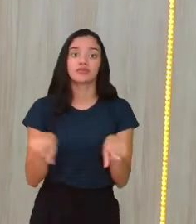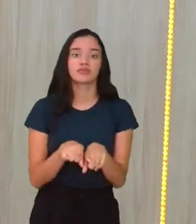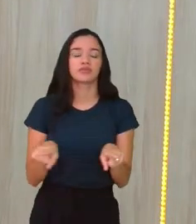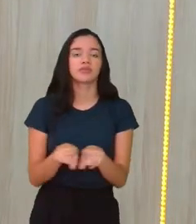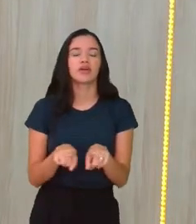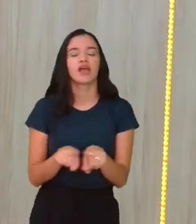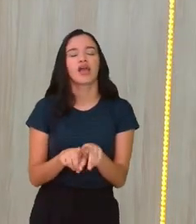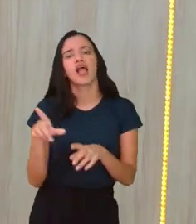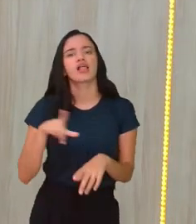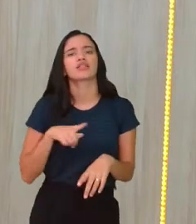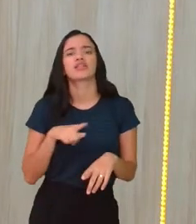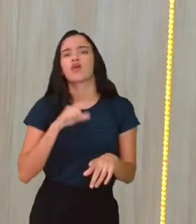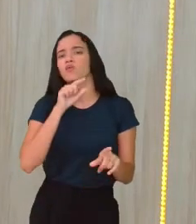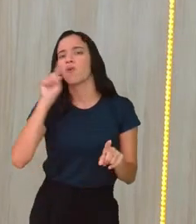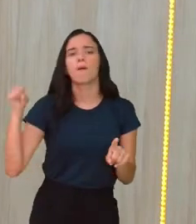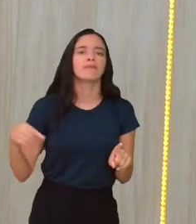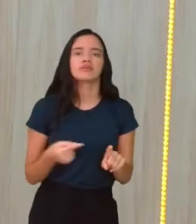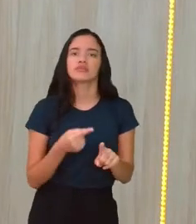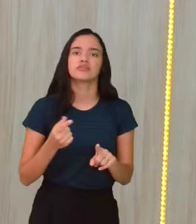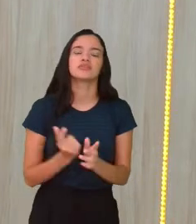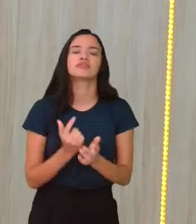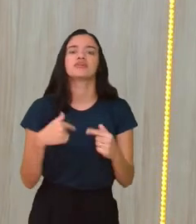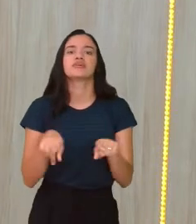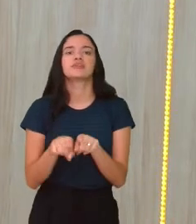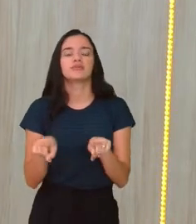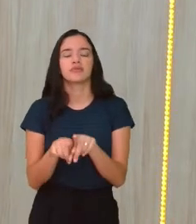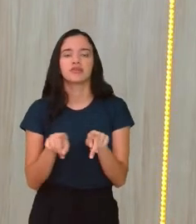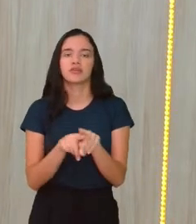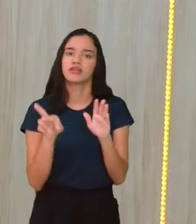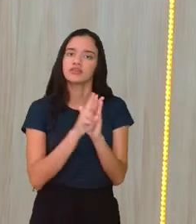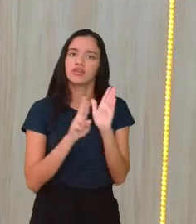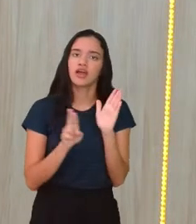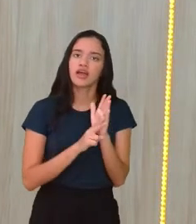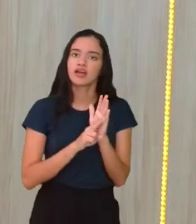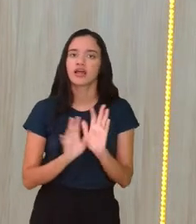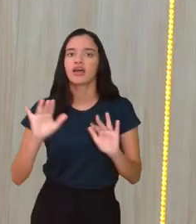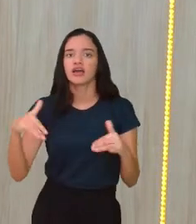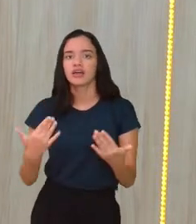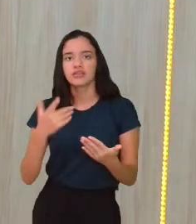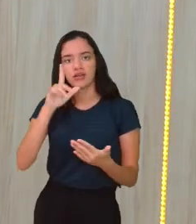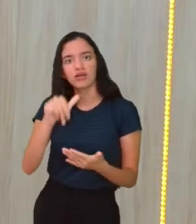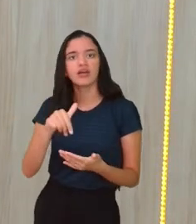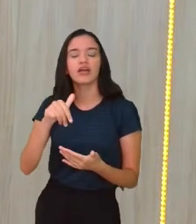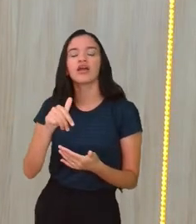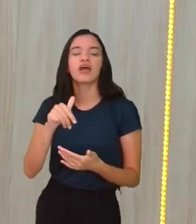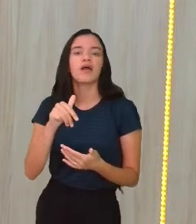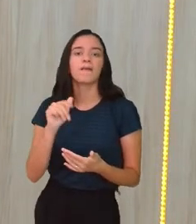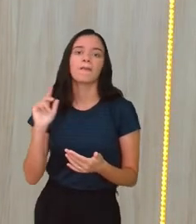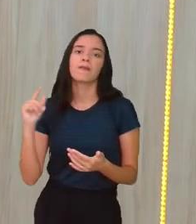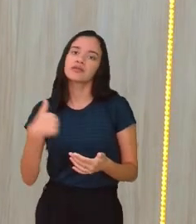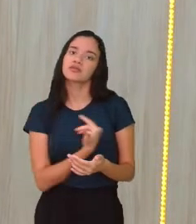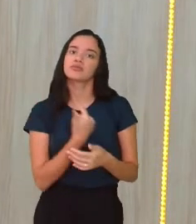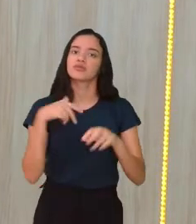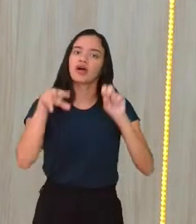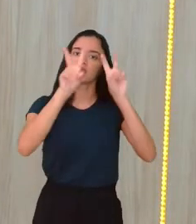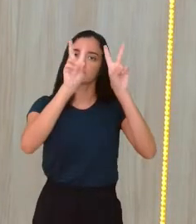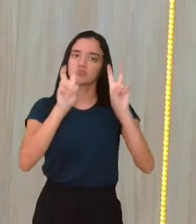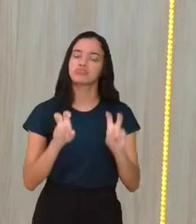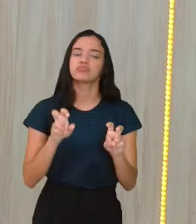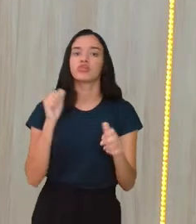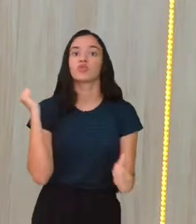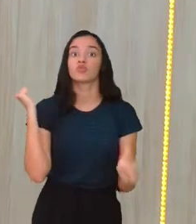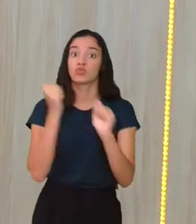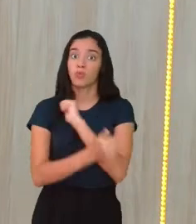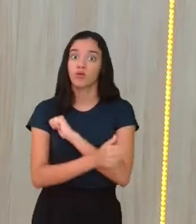Então, eu tenho um objetivo a ser alcançado e eu tenho regras a ser seguidas. Então, isso é o que faz aí a gente definir o